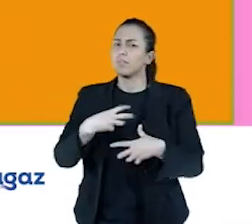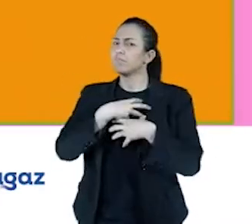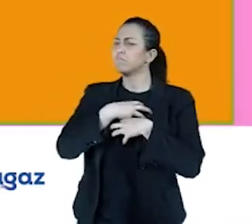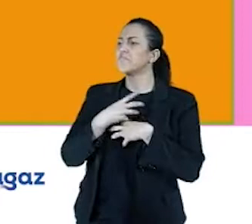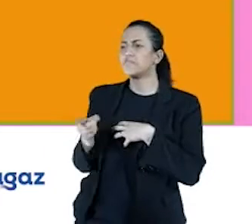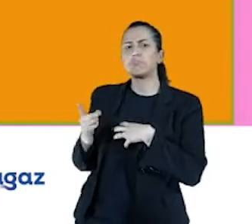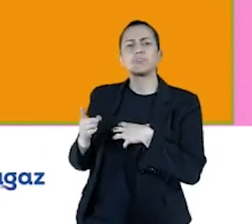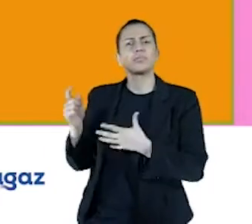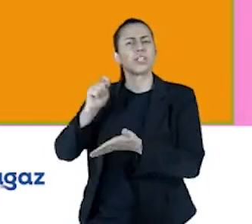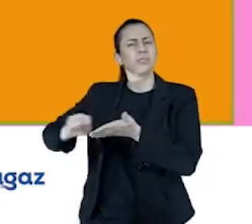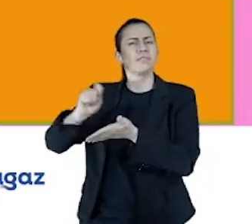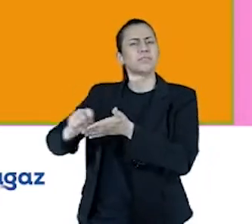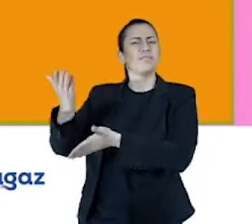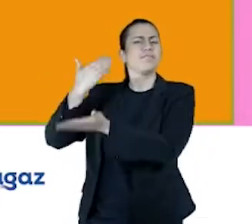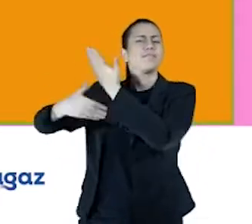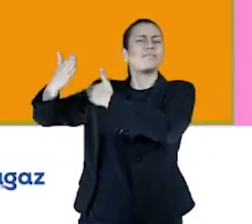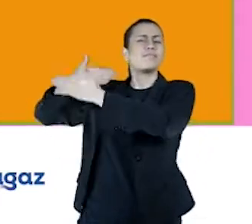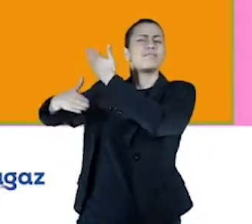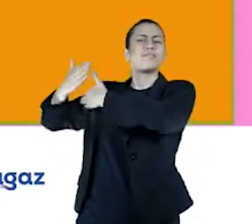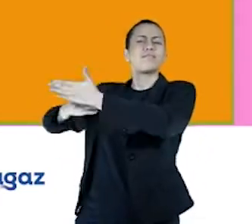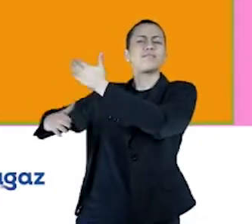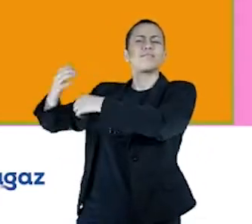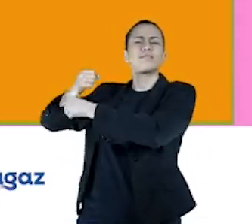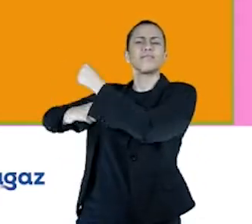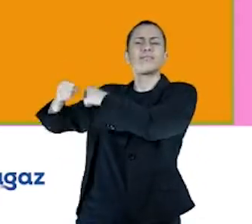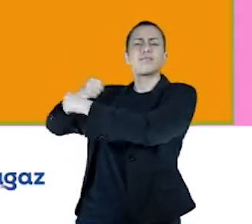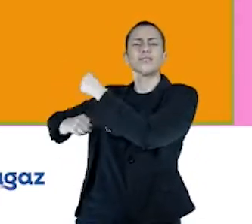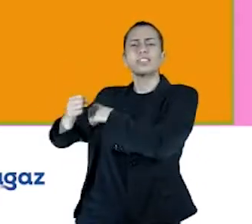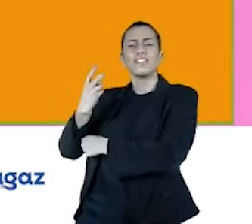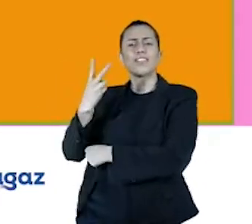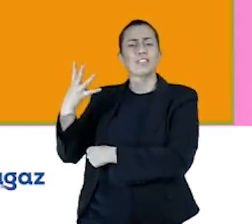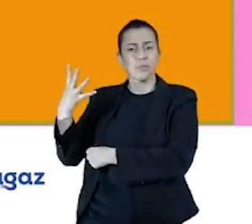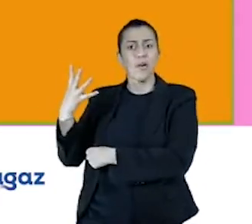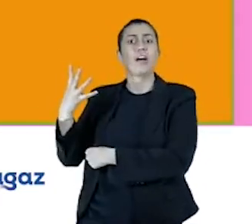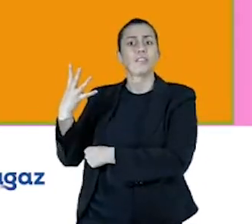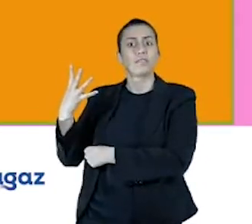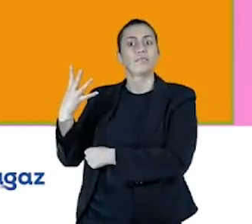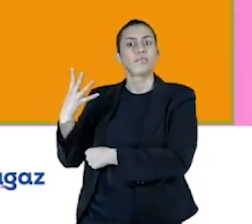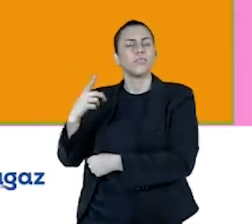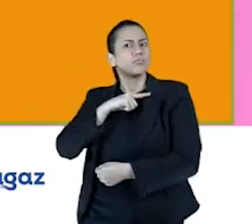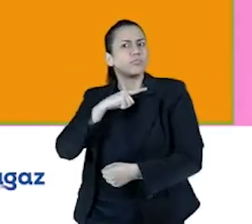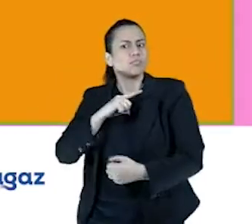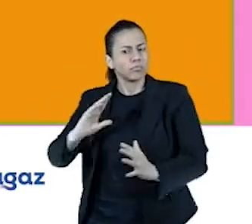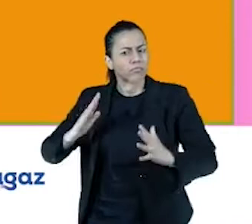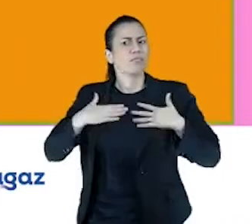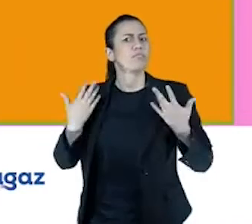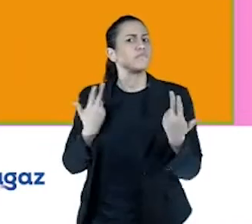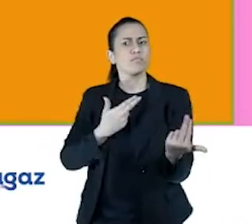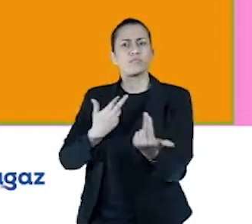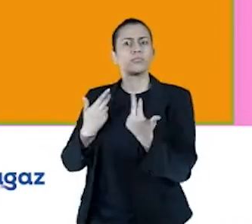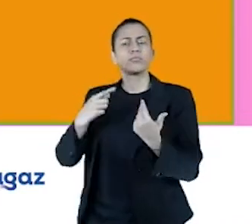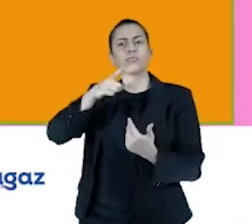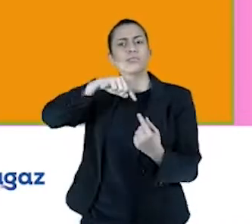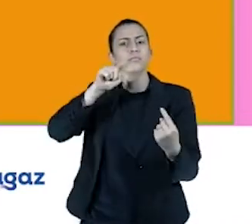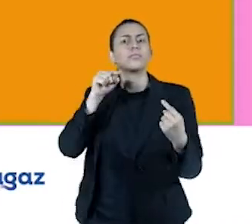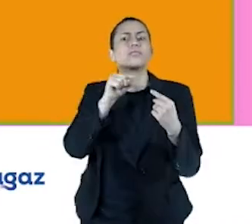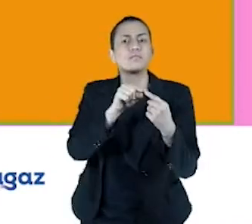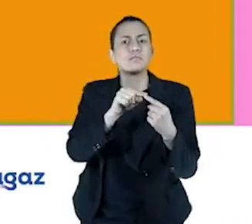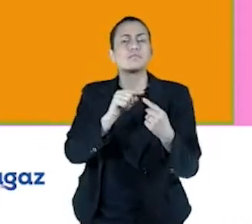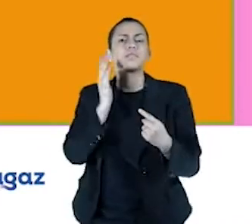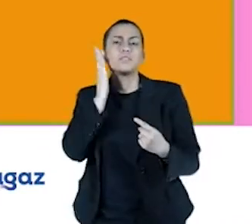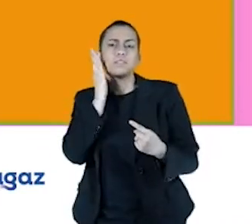apesar de terem escritas há 24 anos atrás, né, elas são extremamente atuais, né, e a gente vê aqui, né, nosso objetivo é crescer